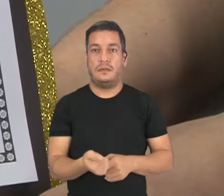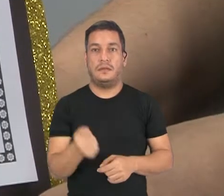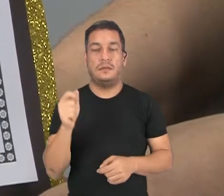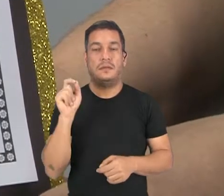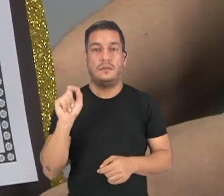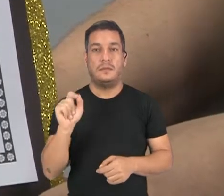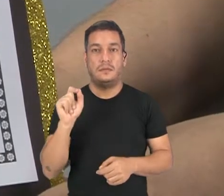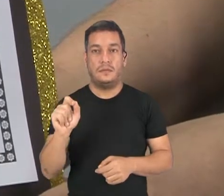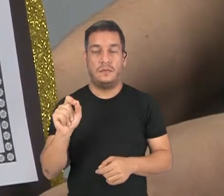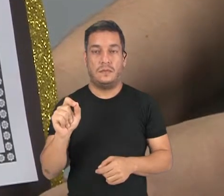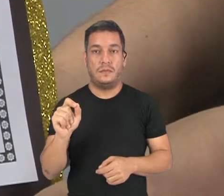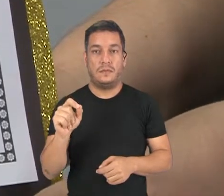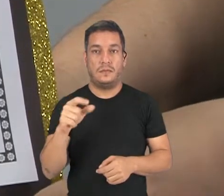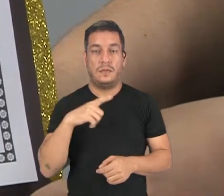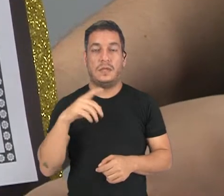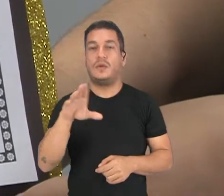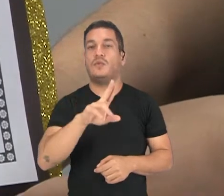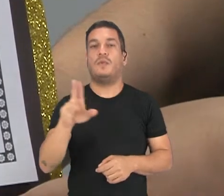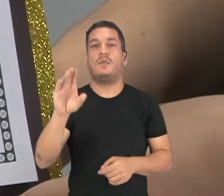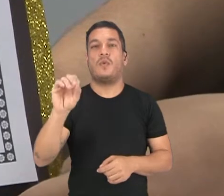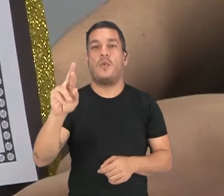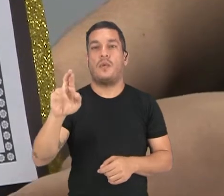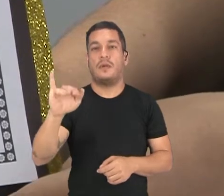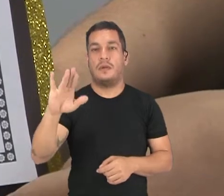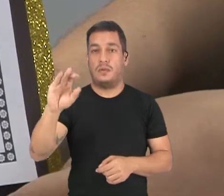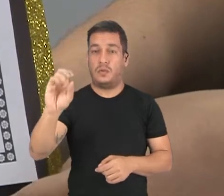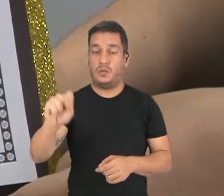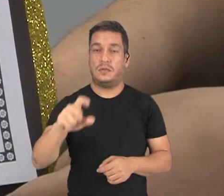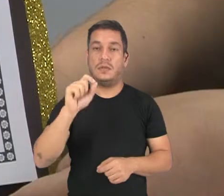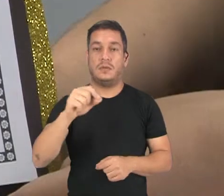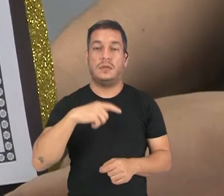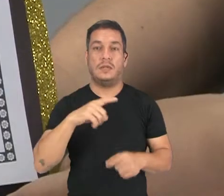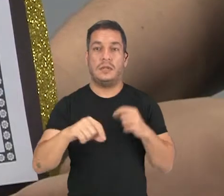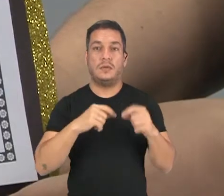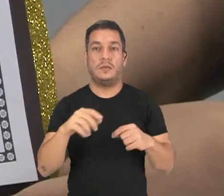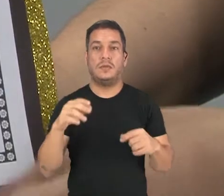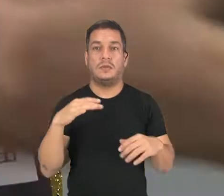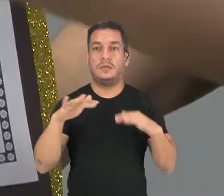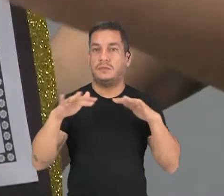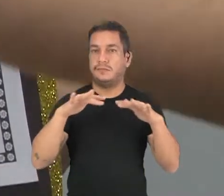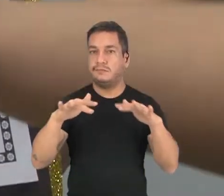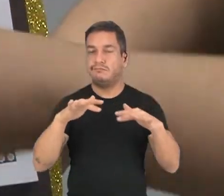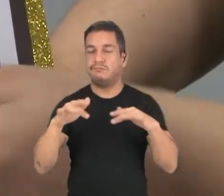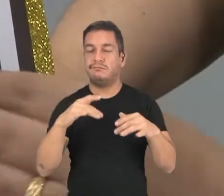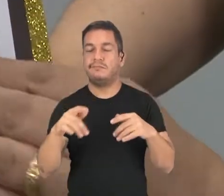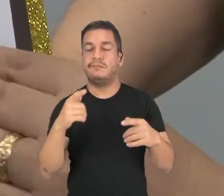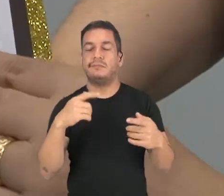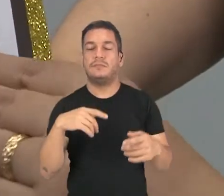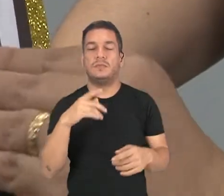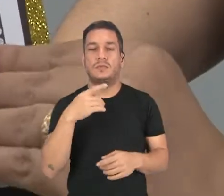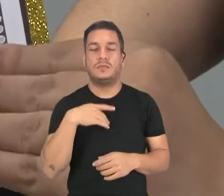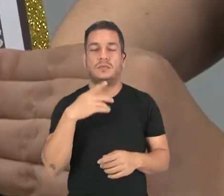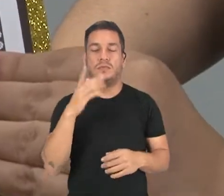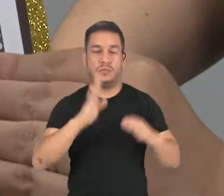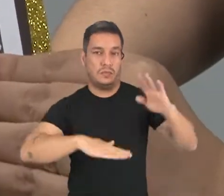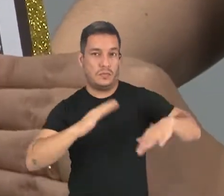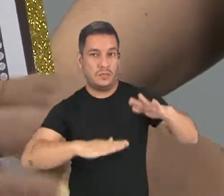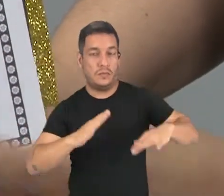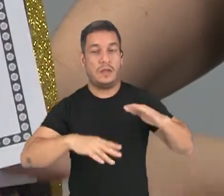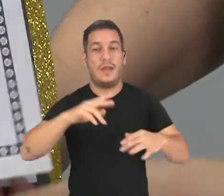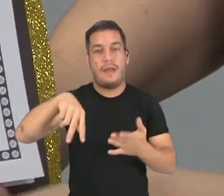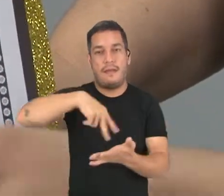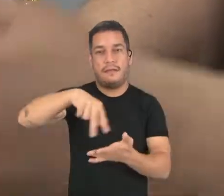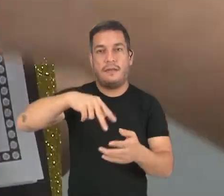denominados coreiros, são conduzidos pelo ritmo incessante dos tambores. Vejam bem, isso é uma forma de